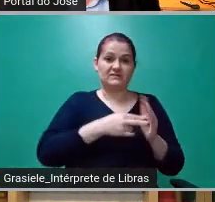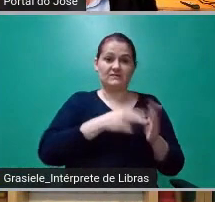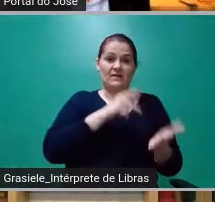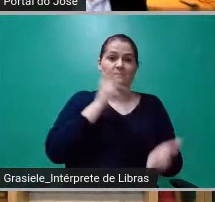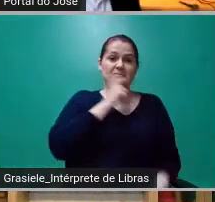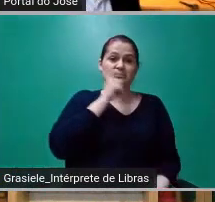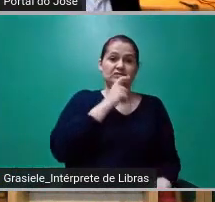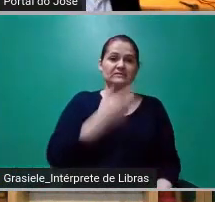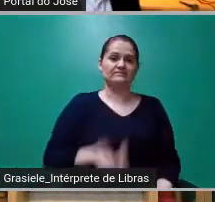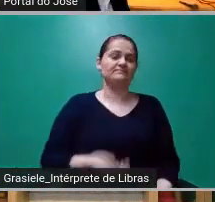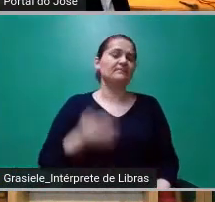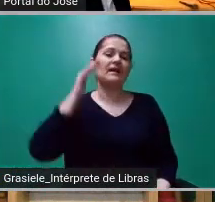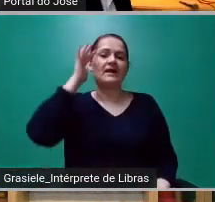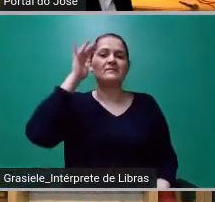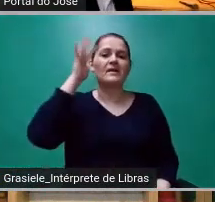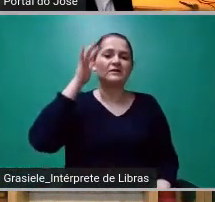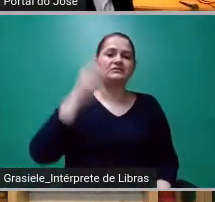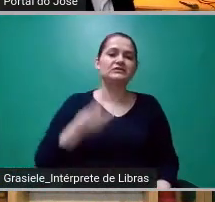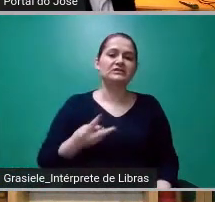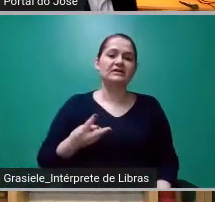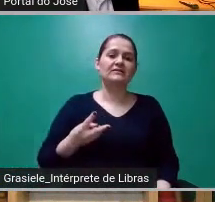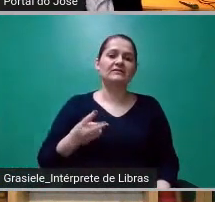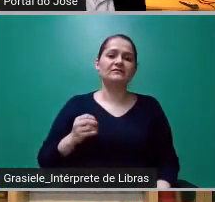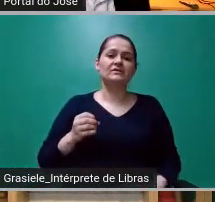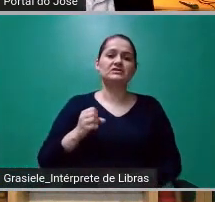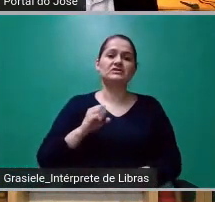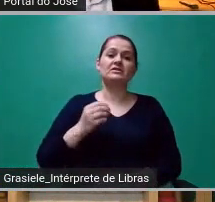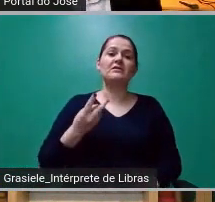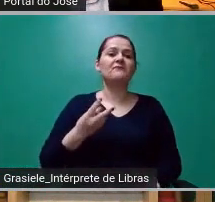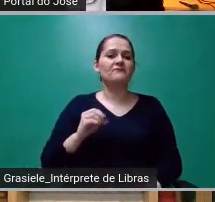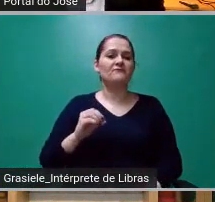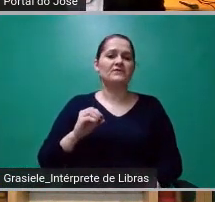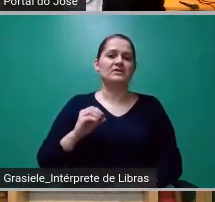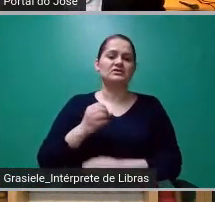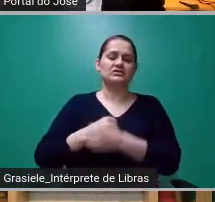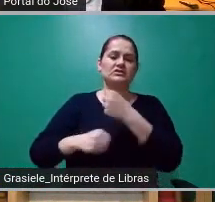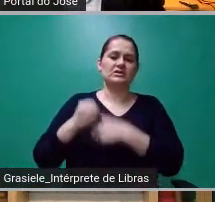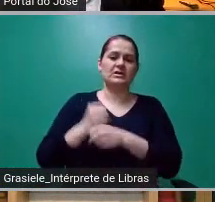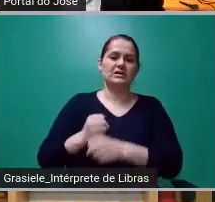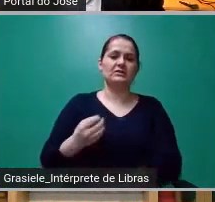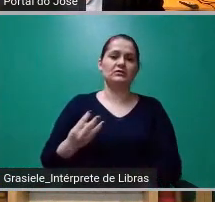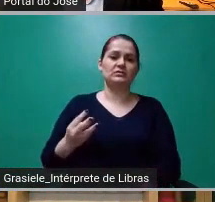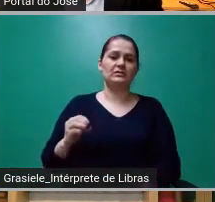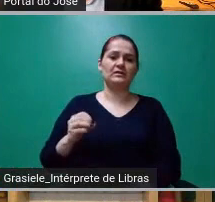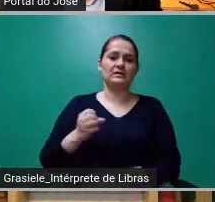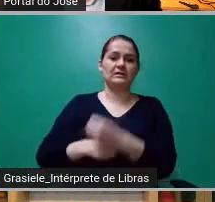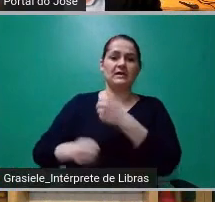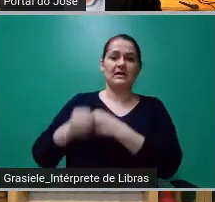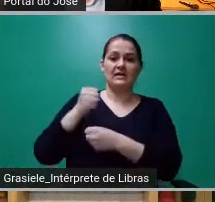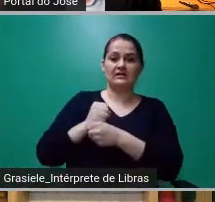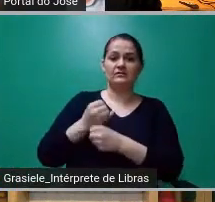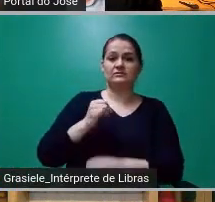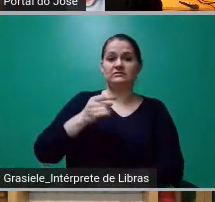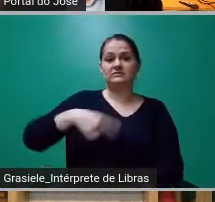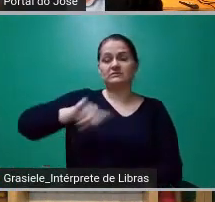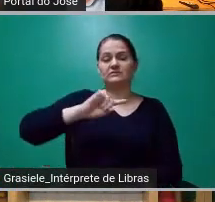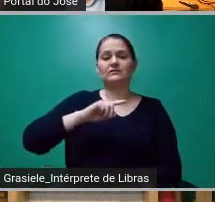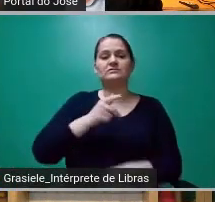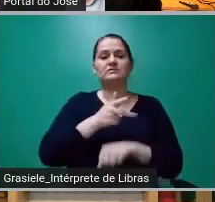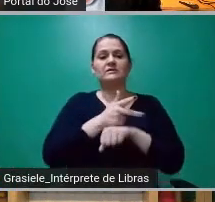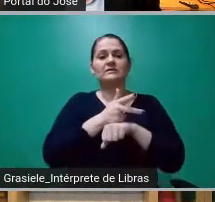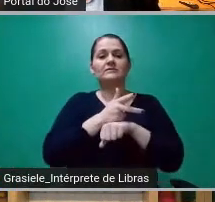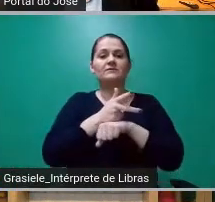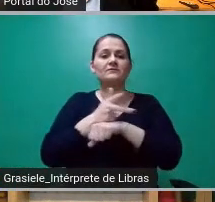anos, não precisamos nem recuar tanto tempo, há 30 anos, vamos nos posicionar no meio da década de 80. Se você, de repente, filmasse o